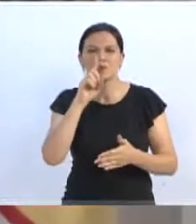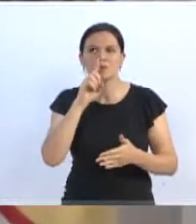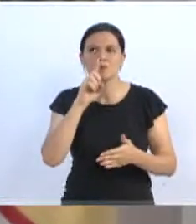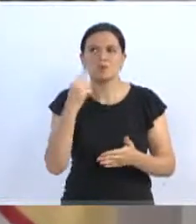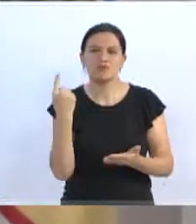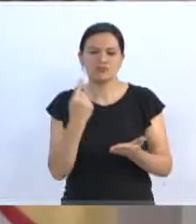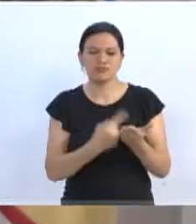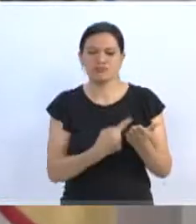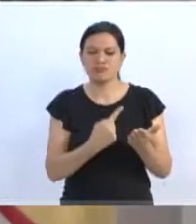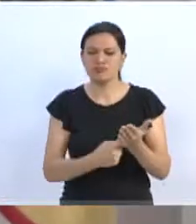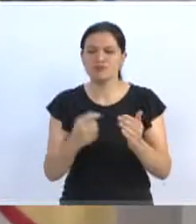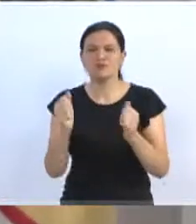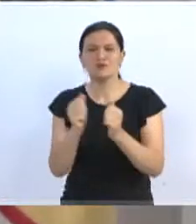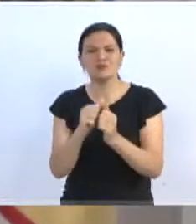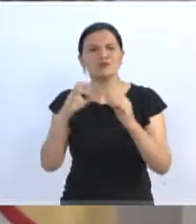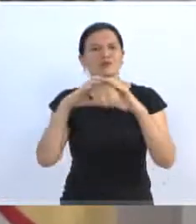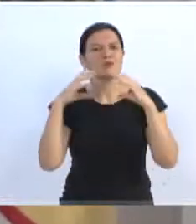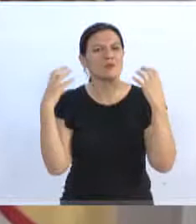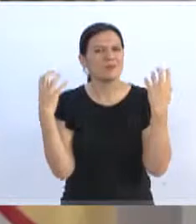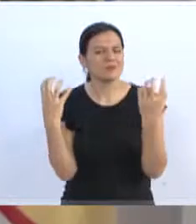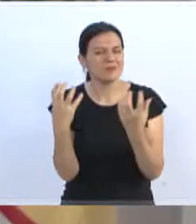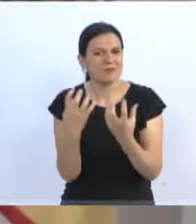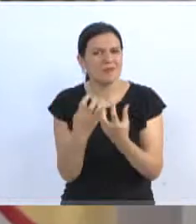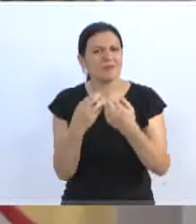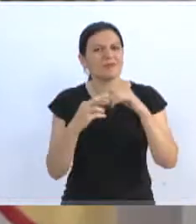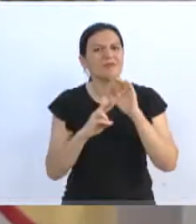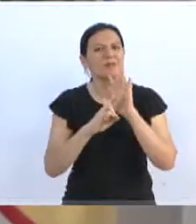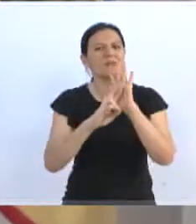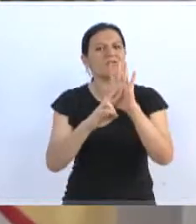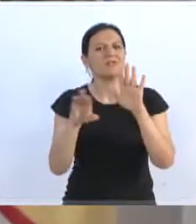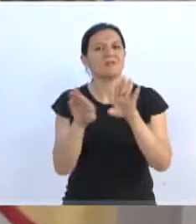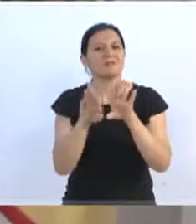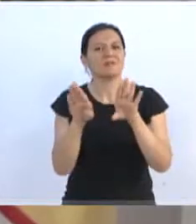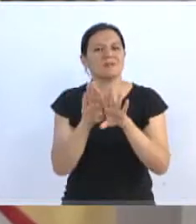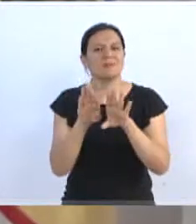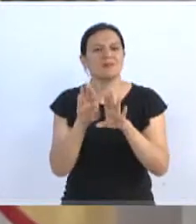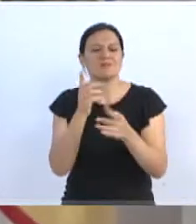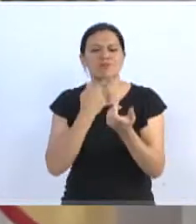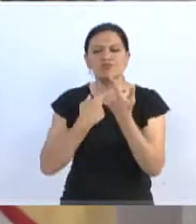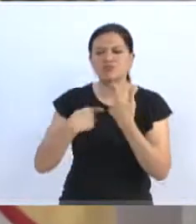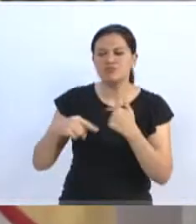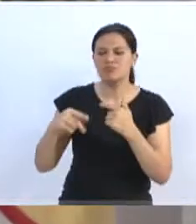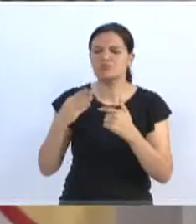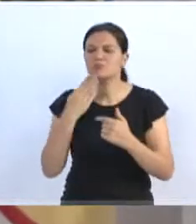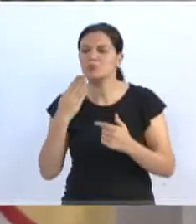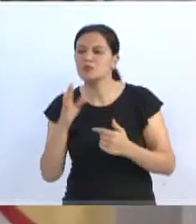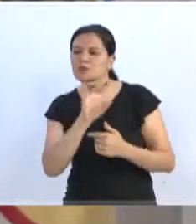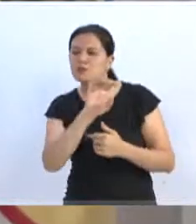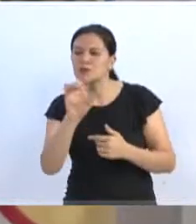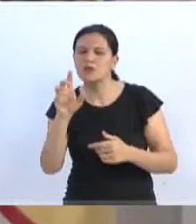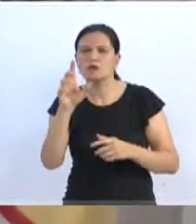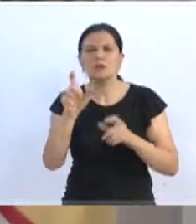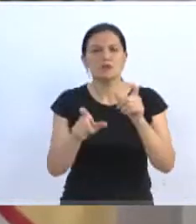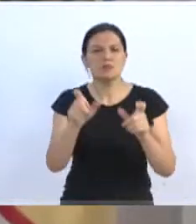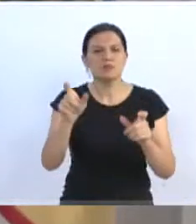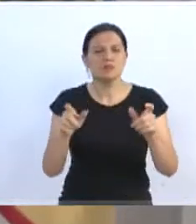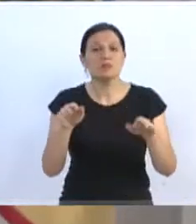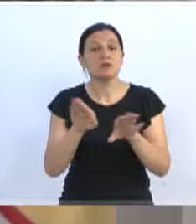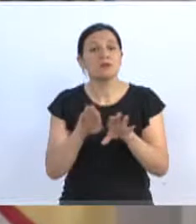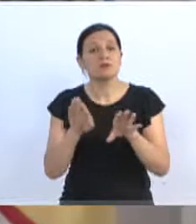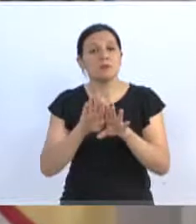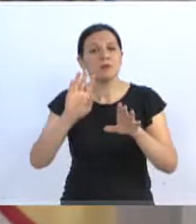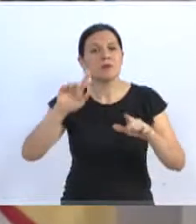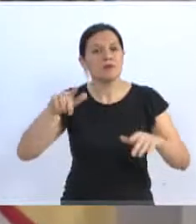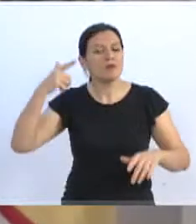sempre presente com a comunidade, representando, na verdade, os anseios da população e prestigiando a conquista de diversos